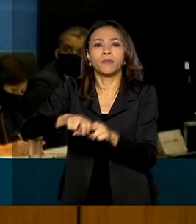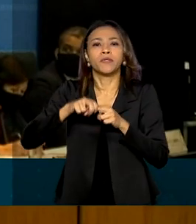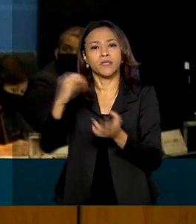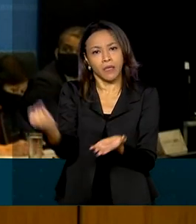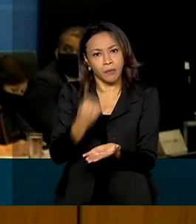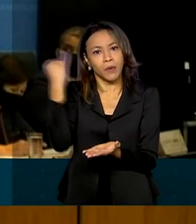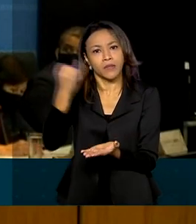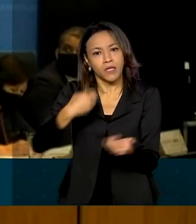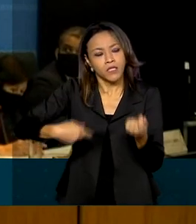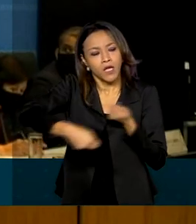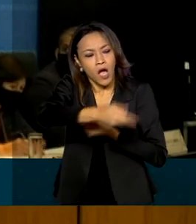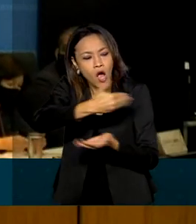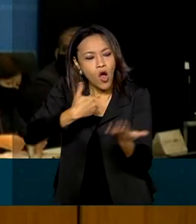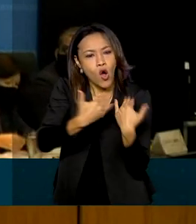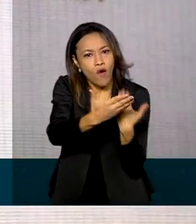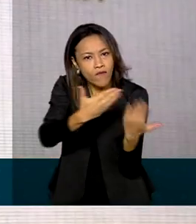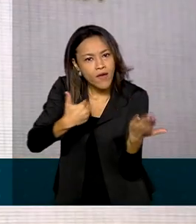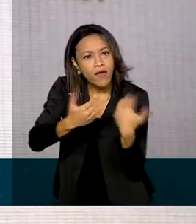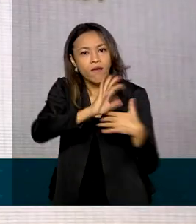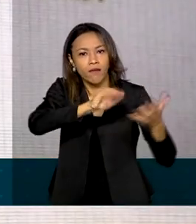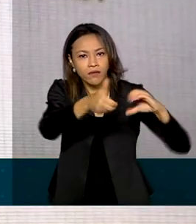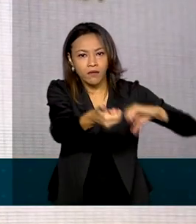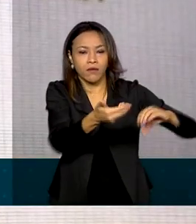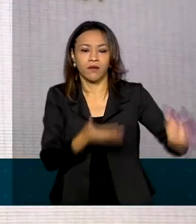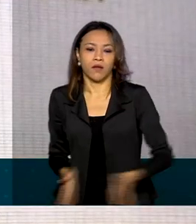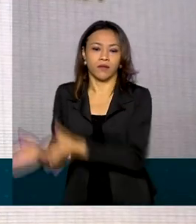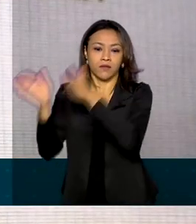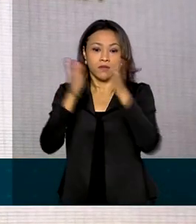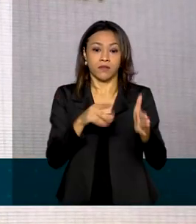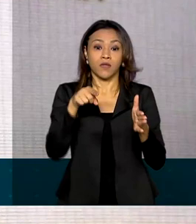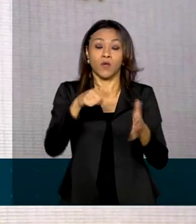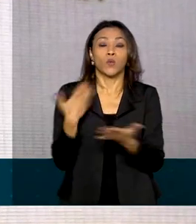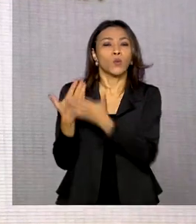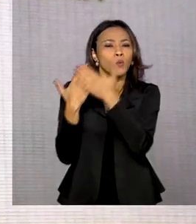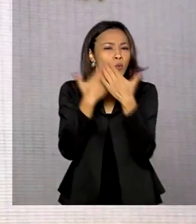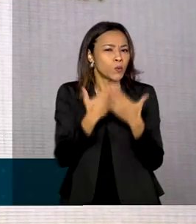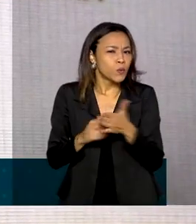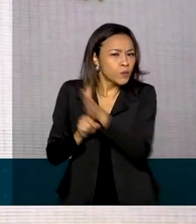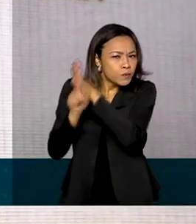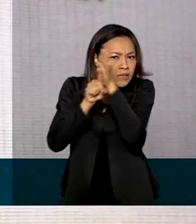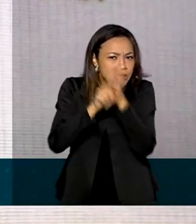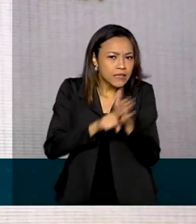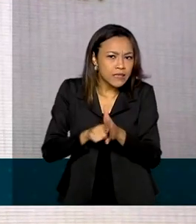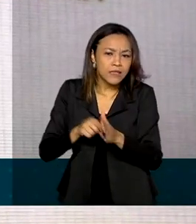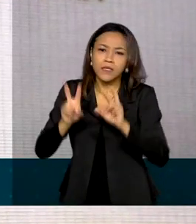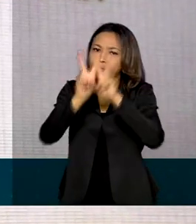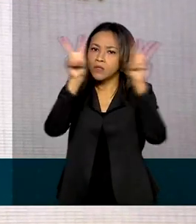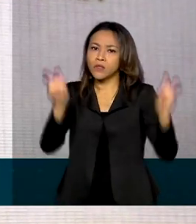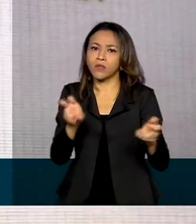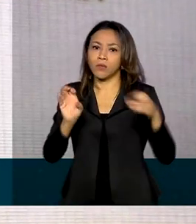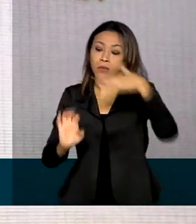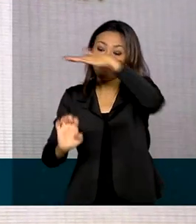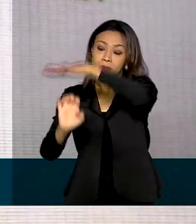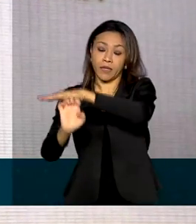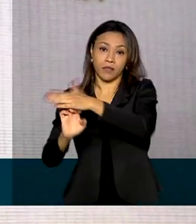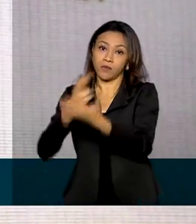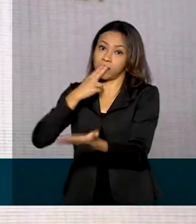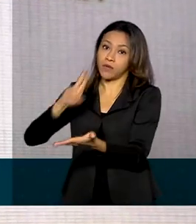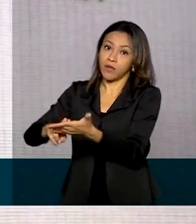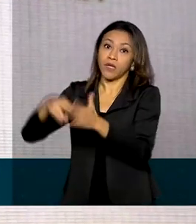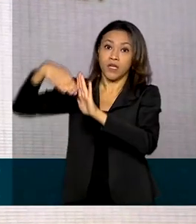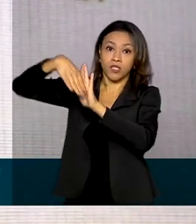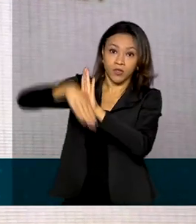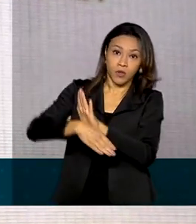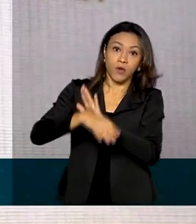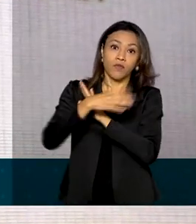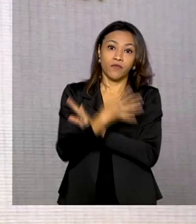diálogo constante com o Congresso Nacional. O estudo sobre os Correios mostrou que o setor de correspondências no Brasil caiu 28%